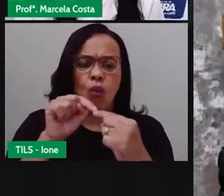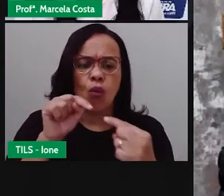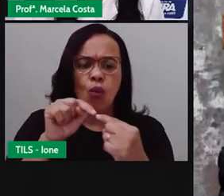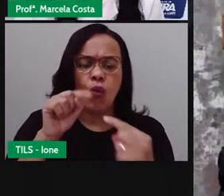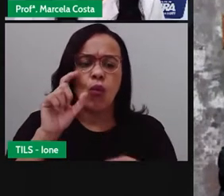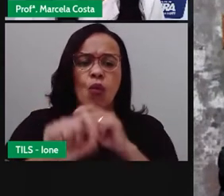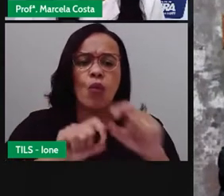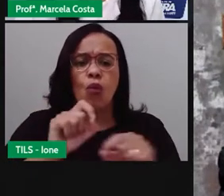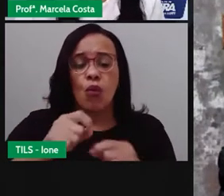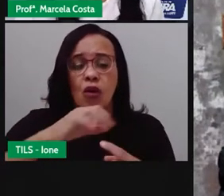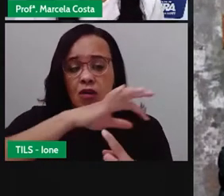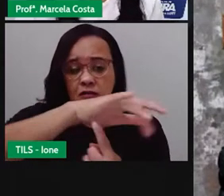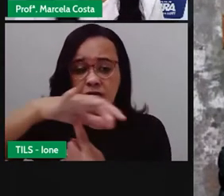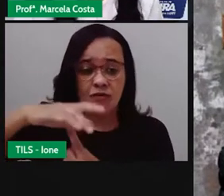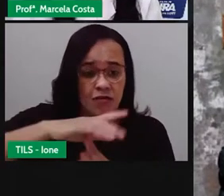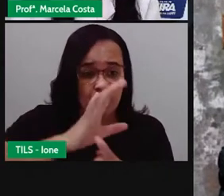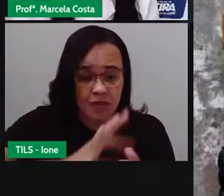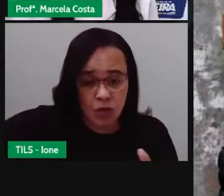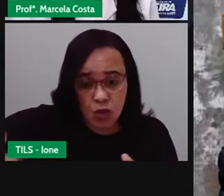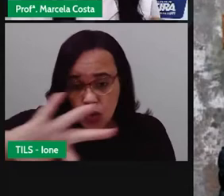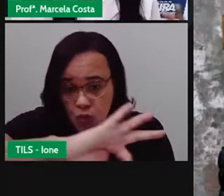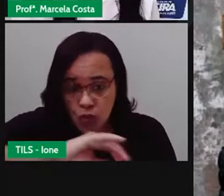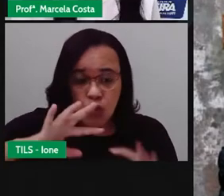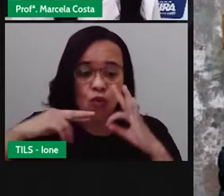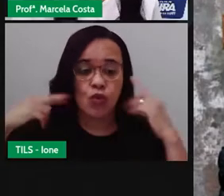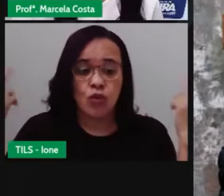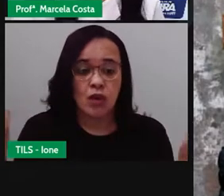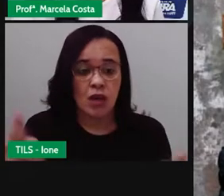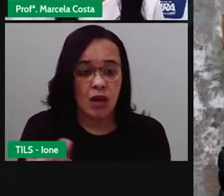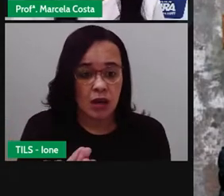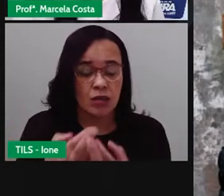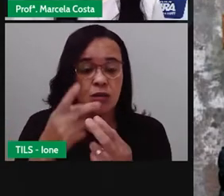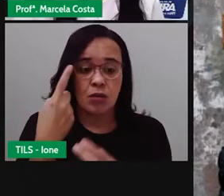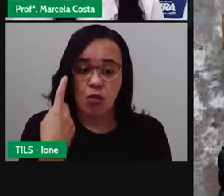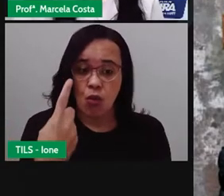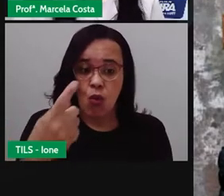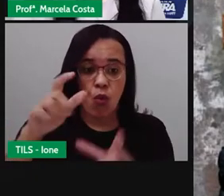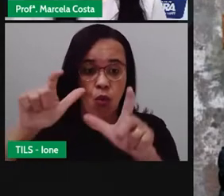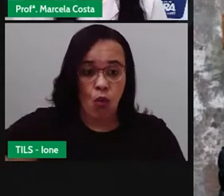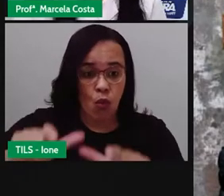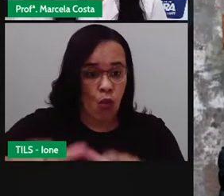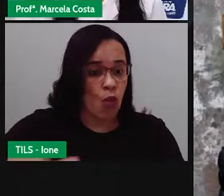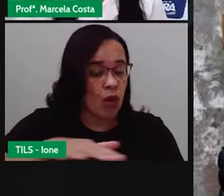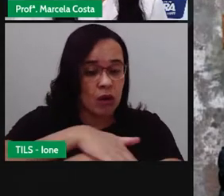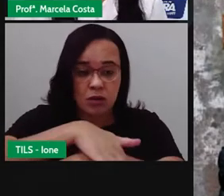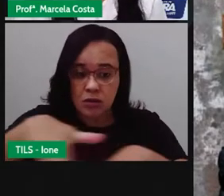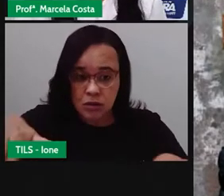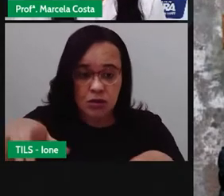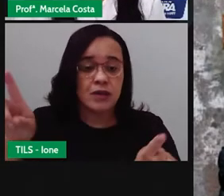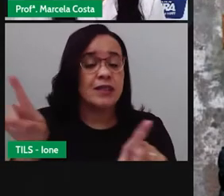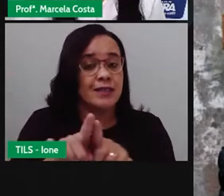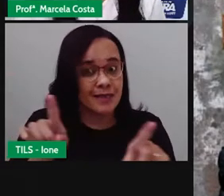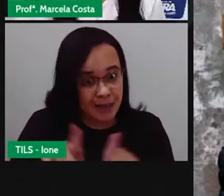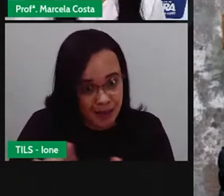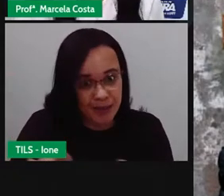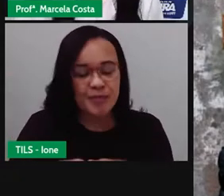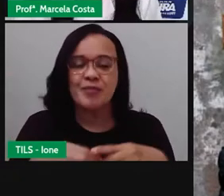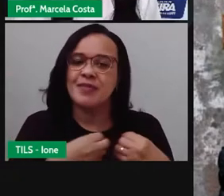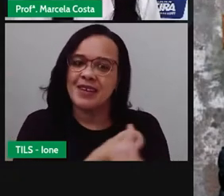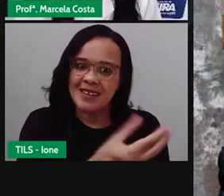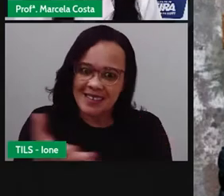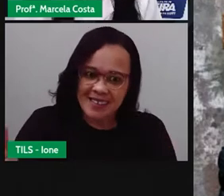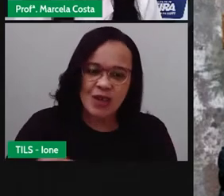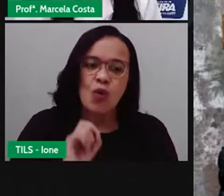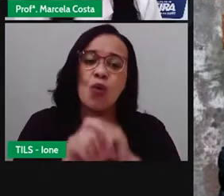reunir as feiras da cidade para um único local e também para abastecer distritos